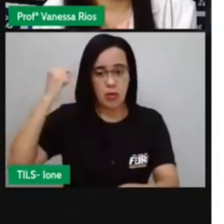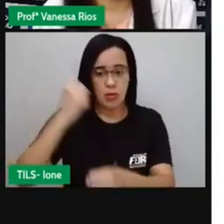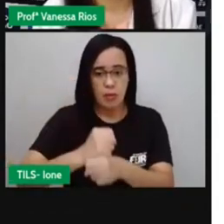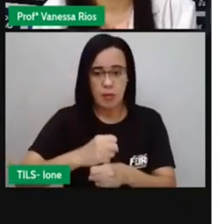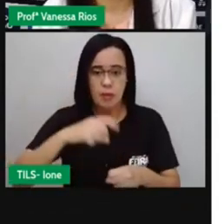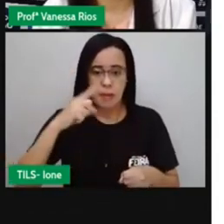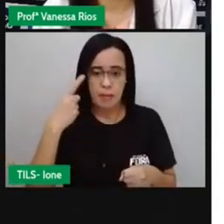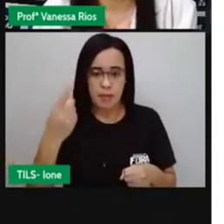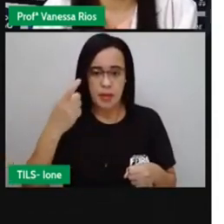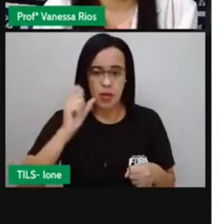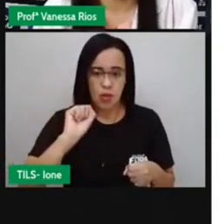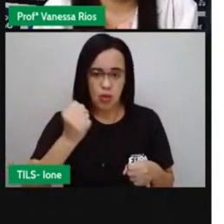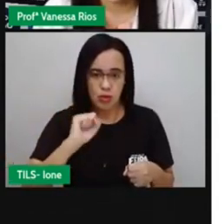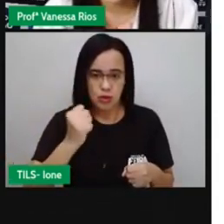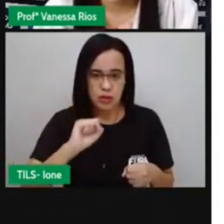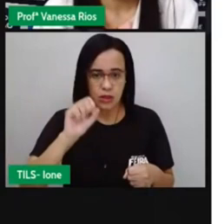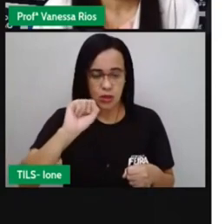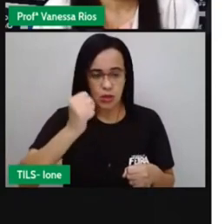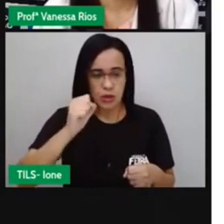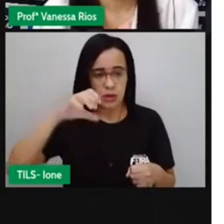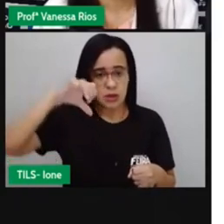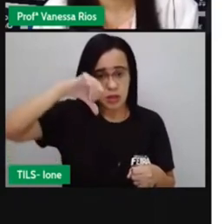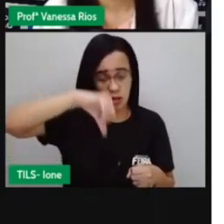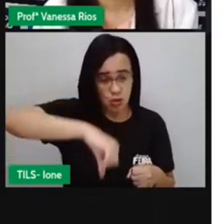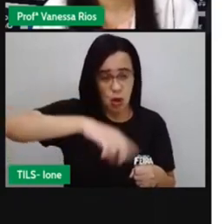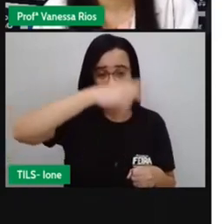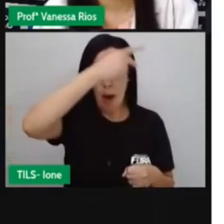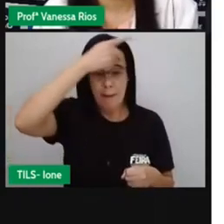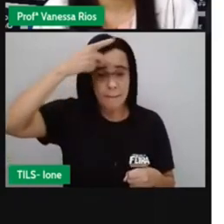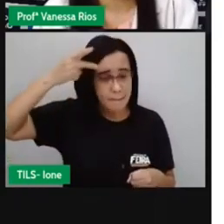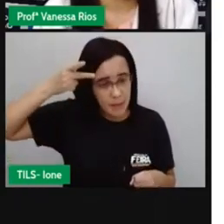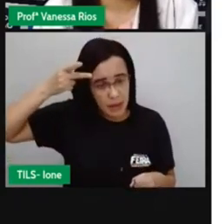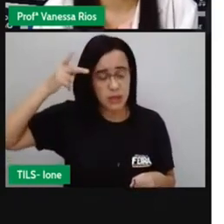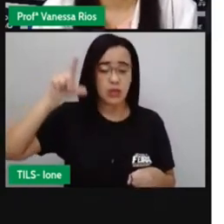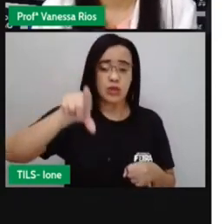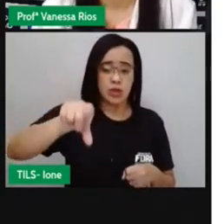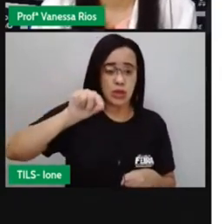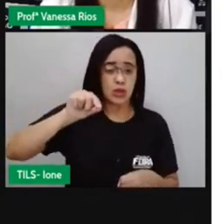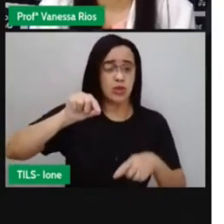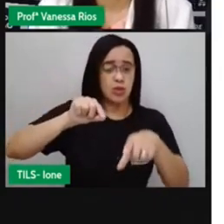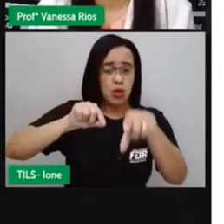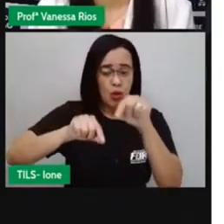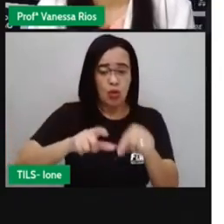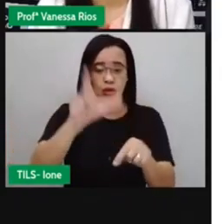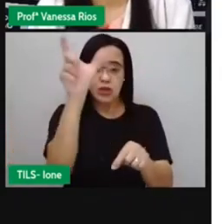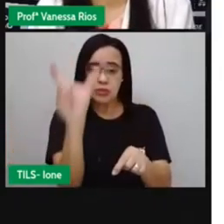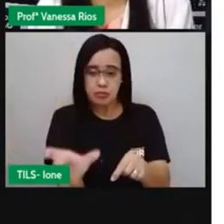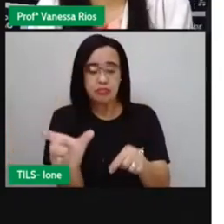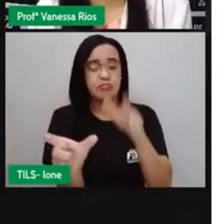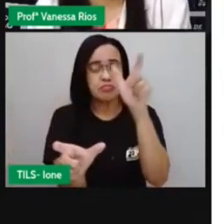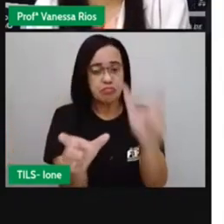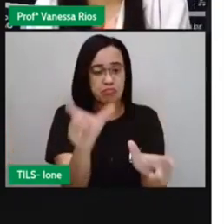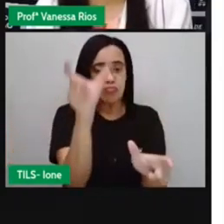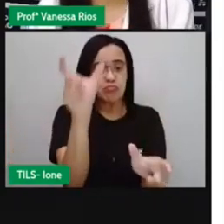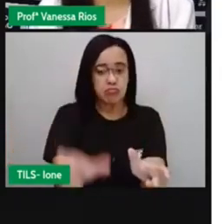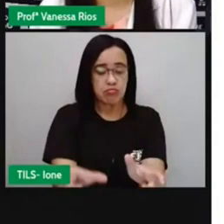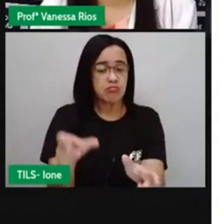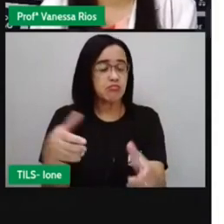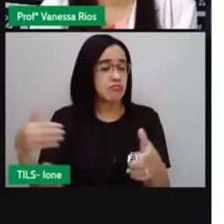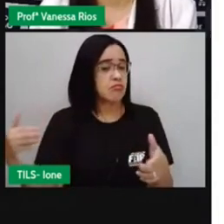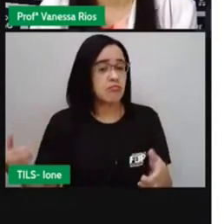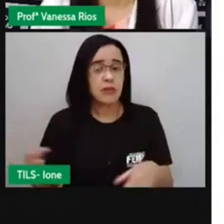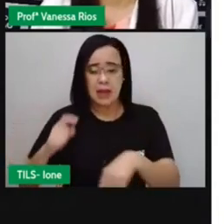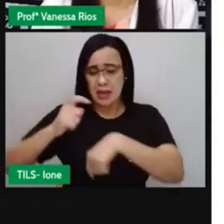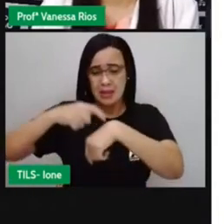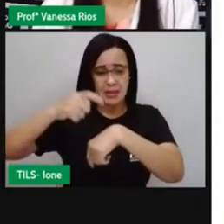Estado eleito pelos cidadãos que exerce a sua função durante um tempo limitado. A gente já